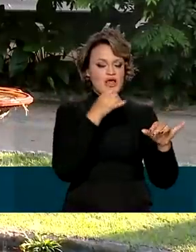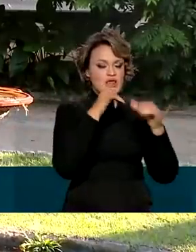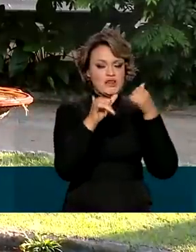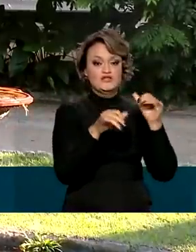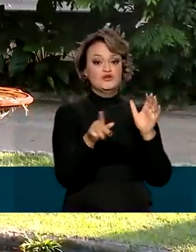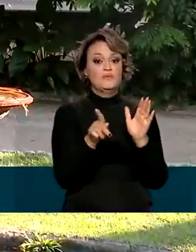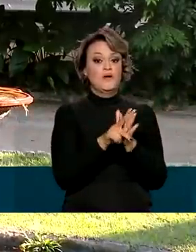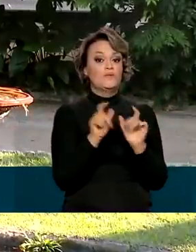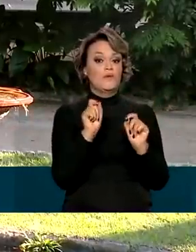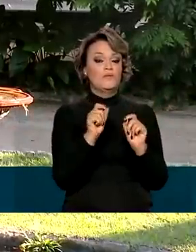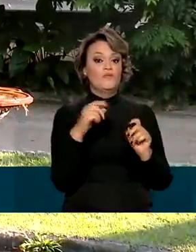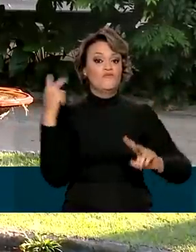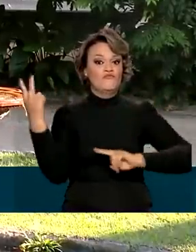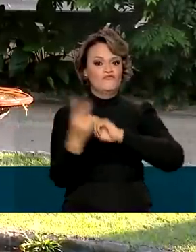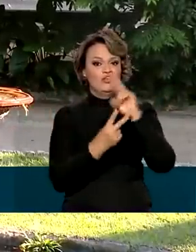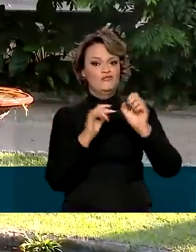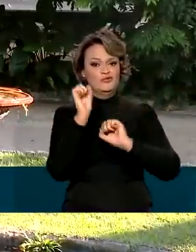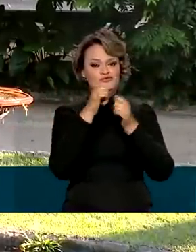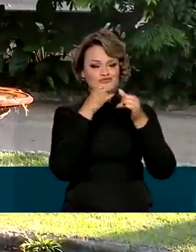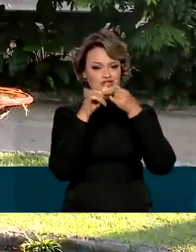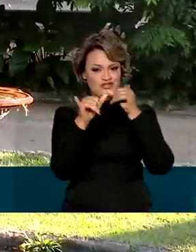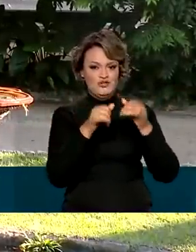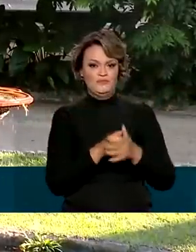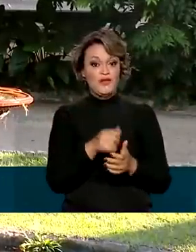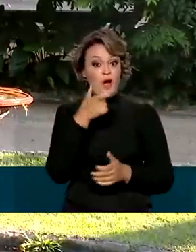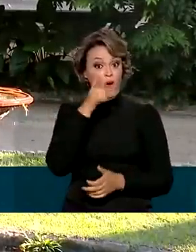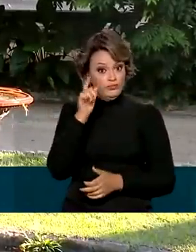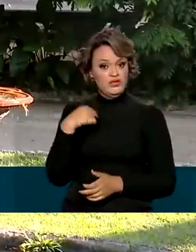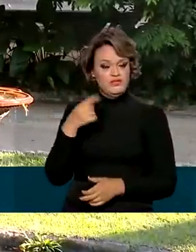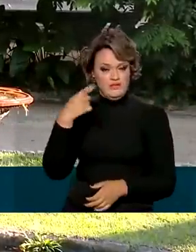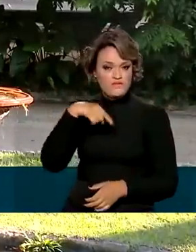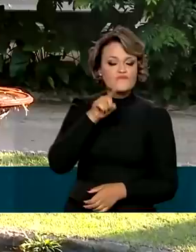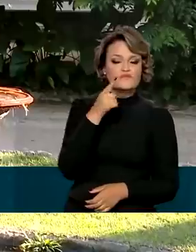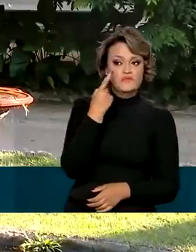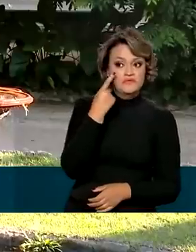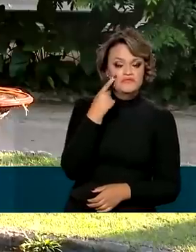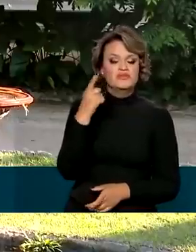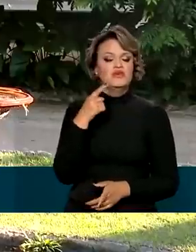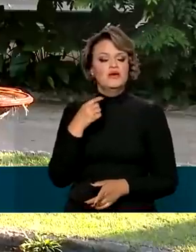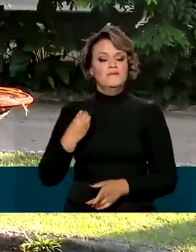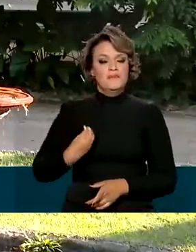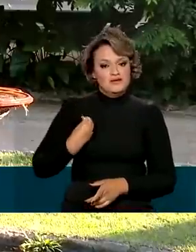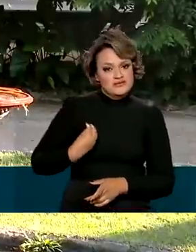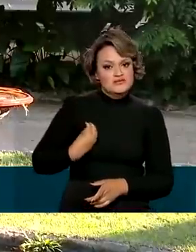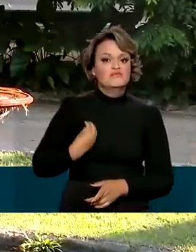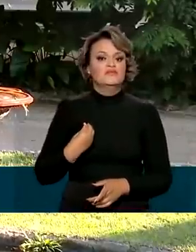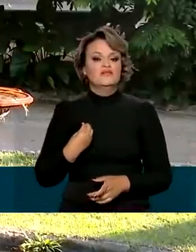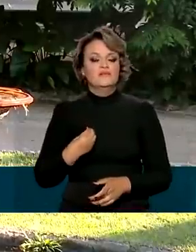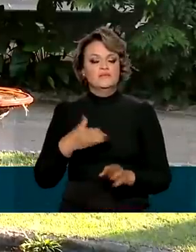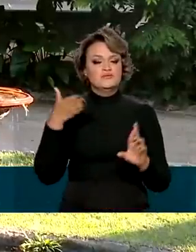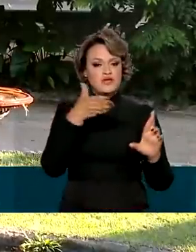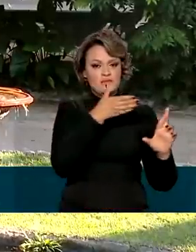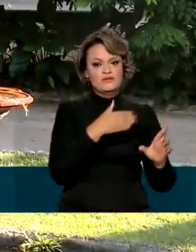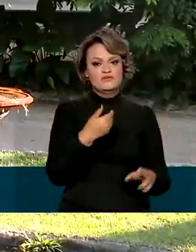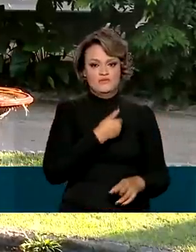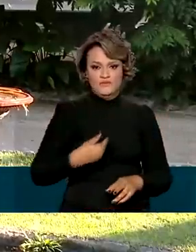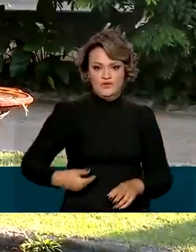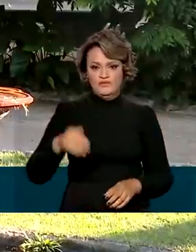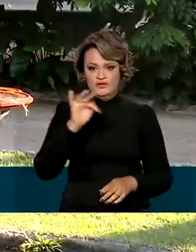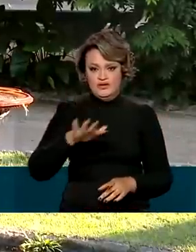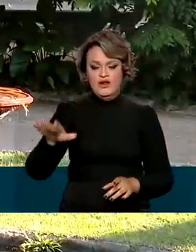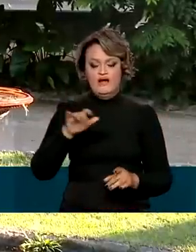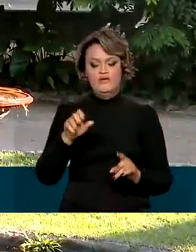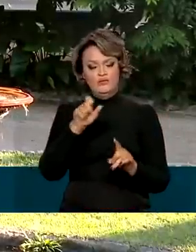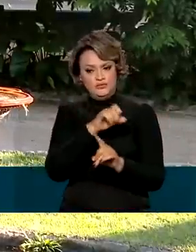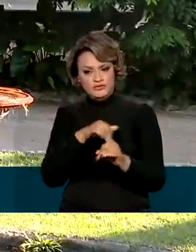eólica. Eu acompanhei ontem, o primeiro dia do evento, que teve a participação de representantes do governo federal, da